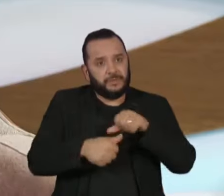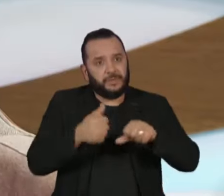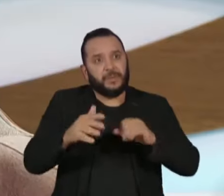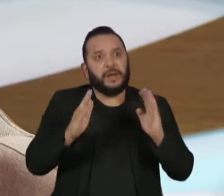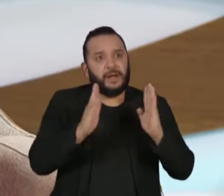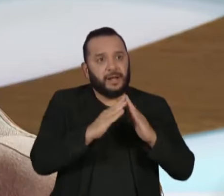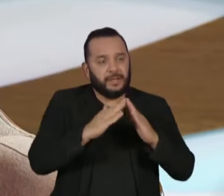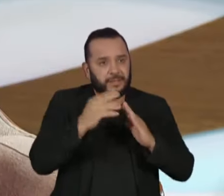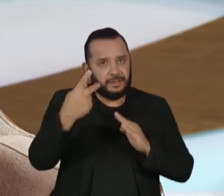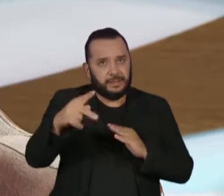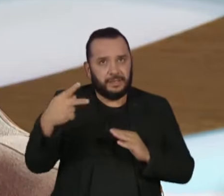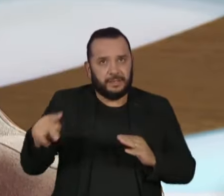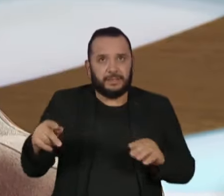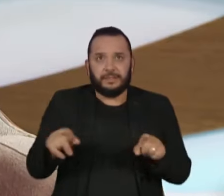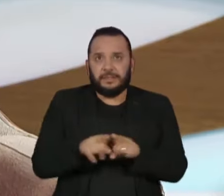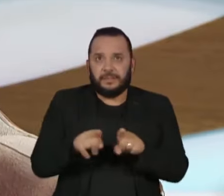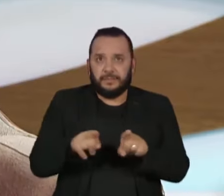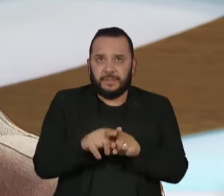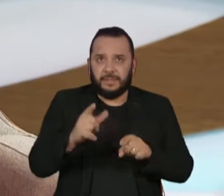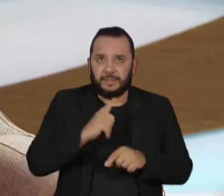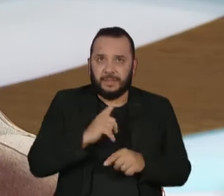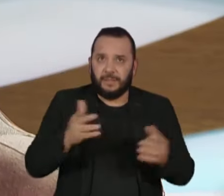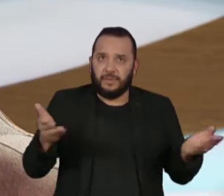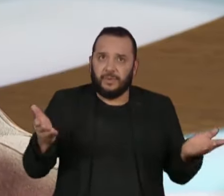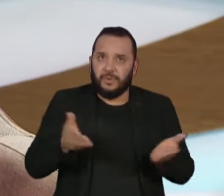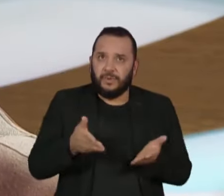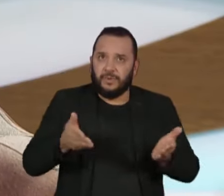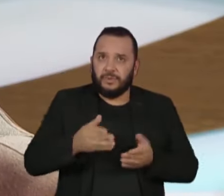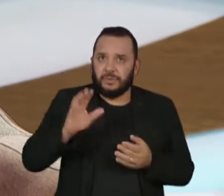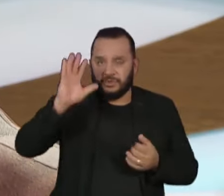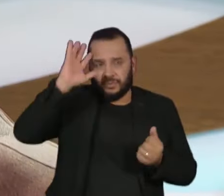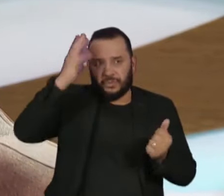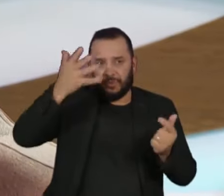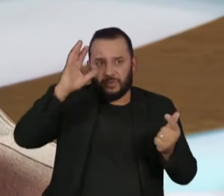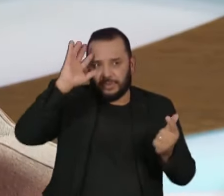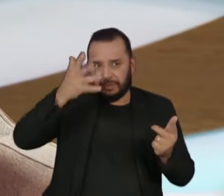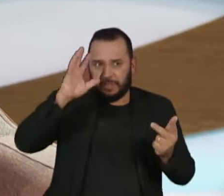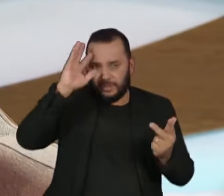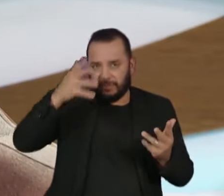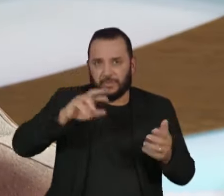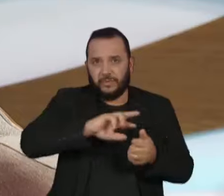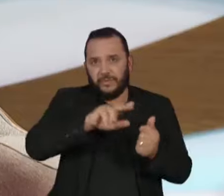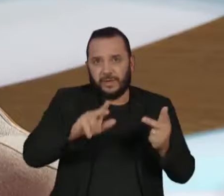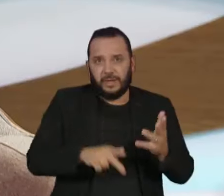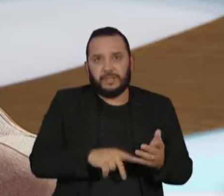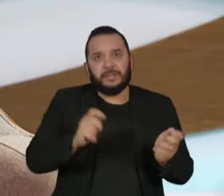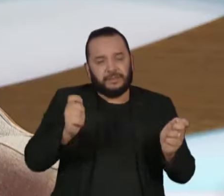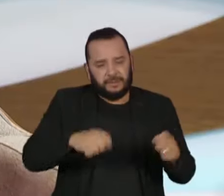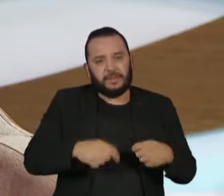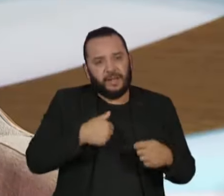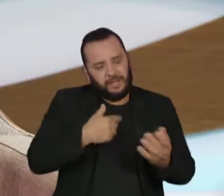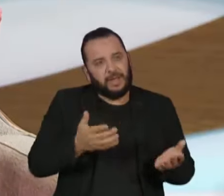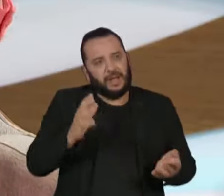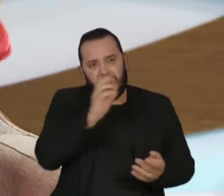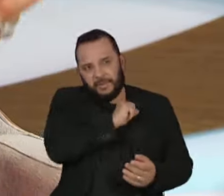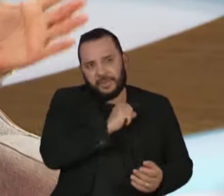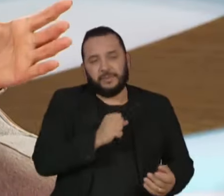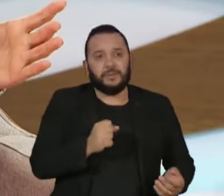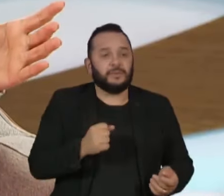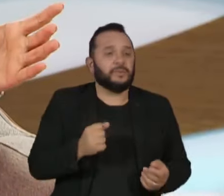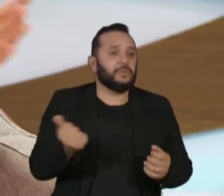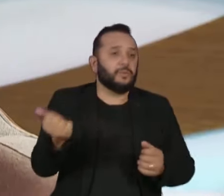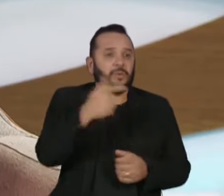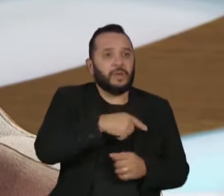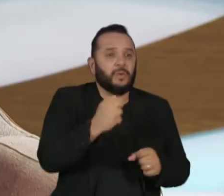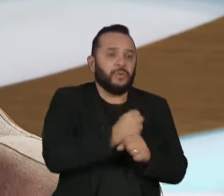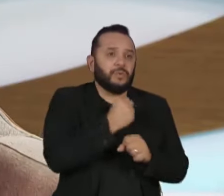E aí por último, para não me alongar, existe hoje um conjunto de soluções que a gente pode explorar que são muito mais rápidas do que você construir um grande